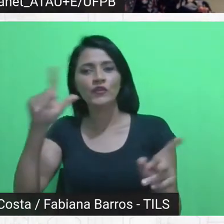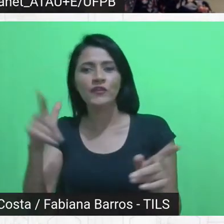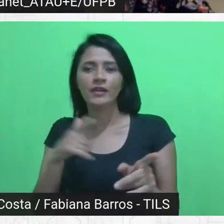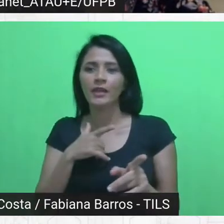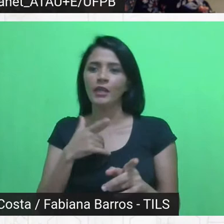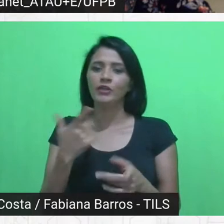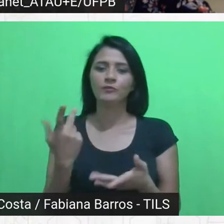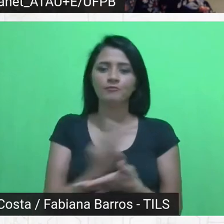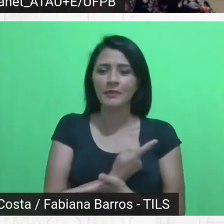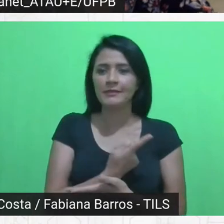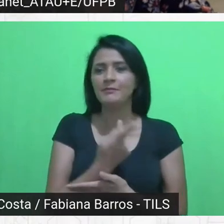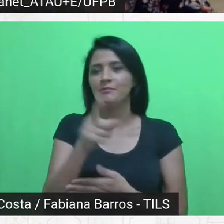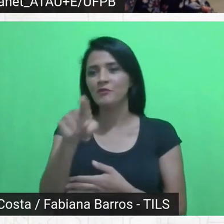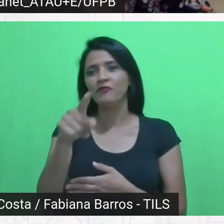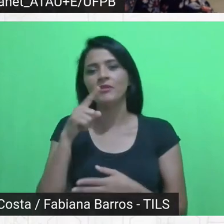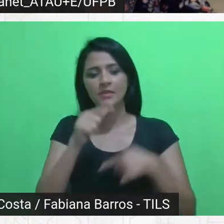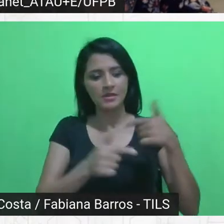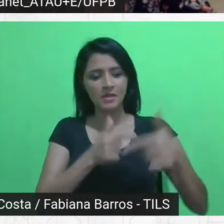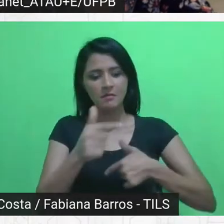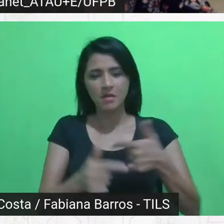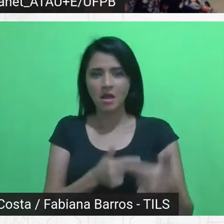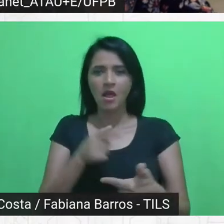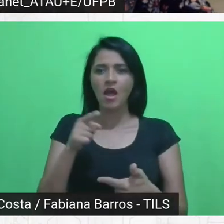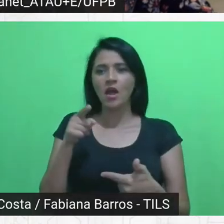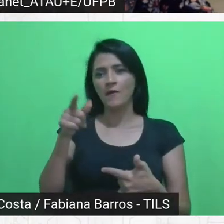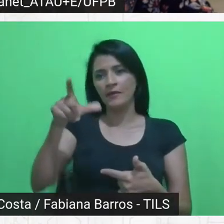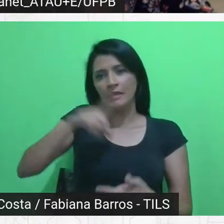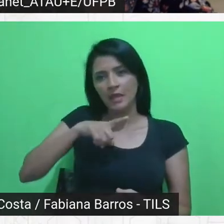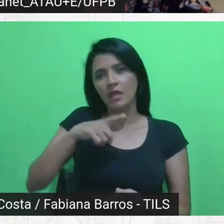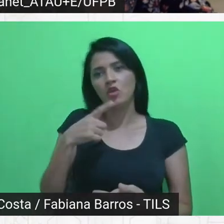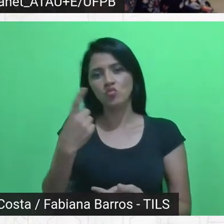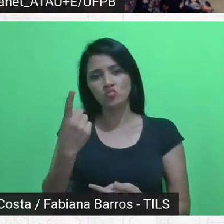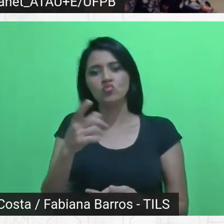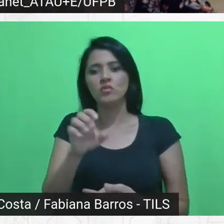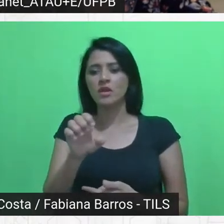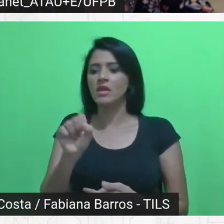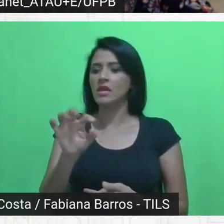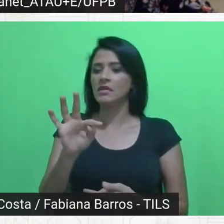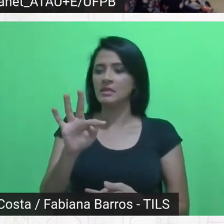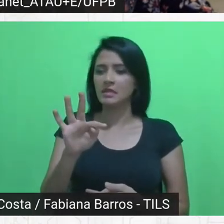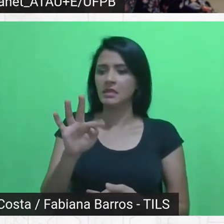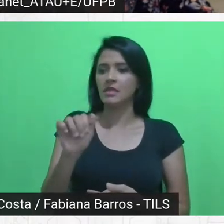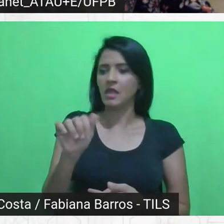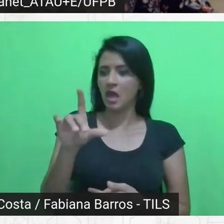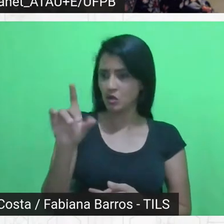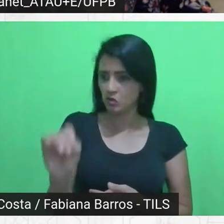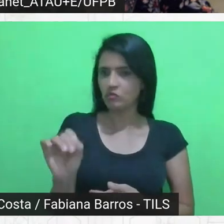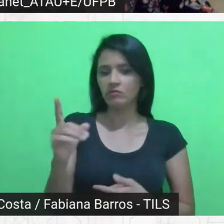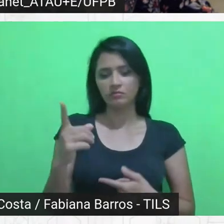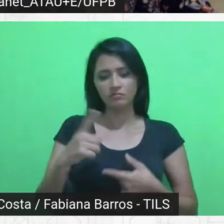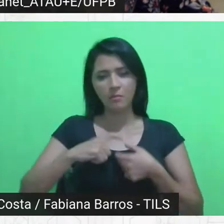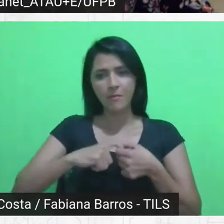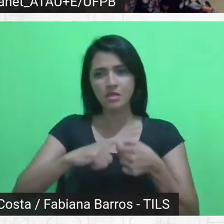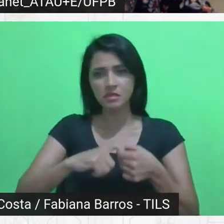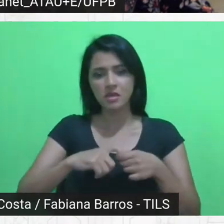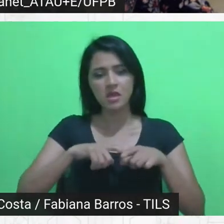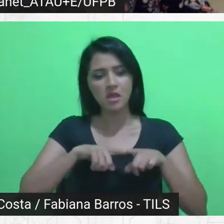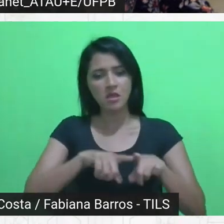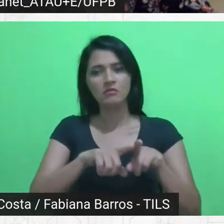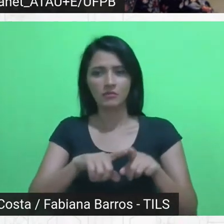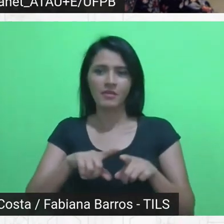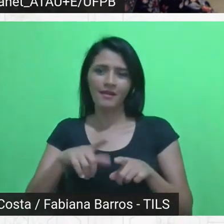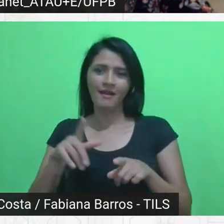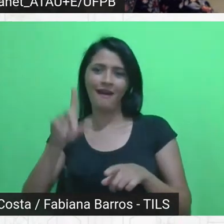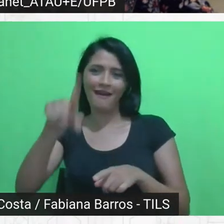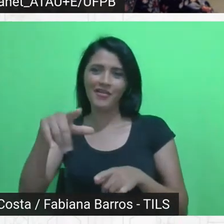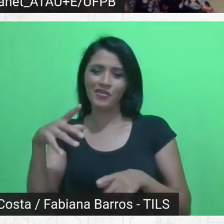você trabalhar onde você tem um Estado que é parceiro e, portanto, a gente soma, e aí é exemplo do que